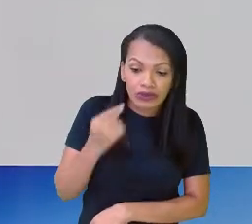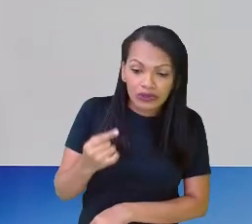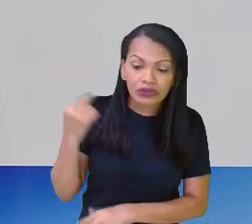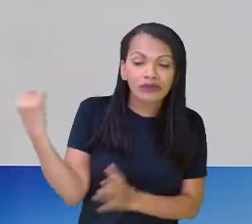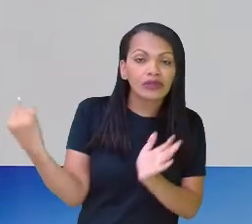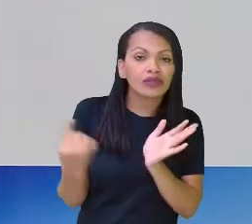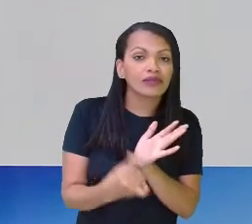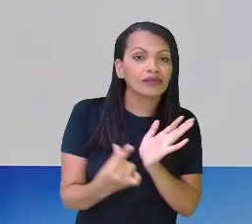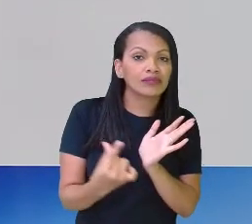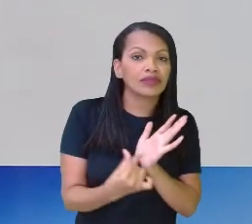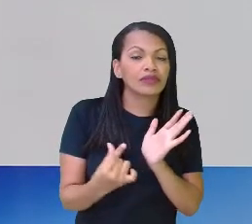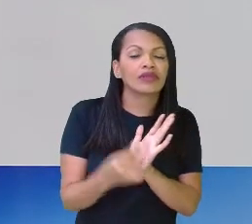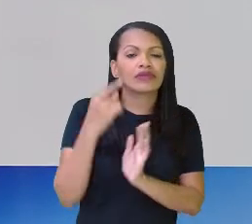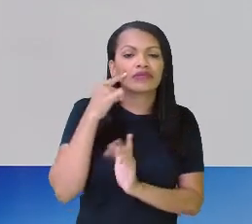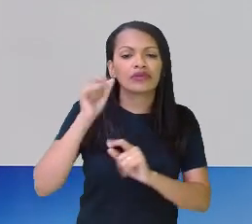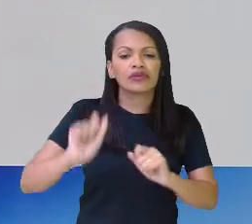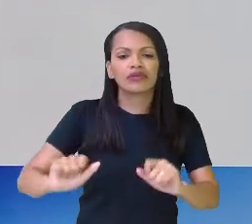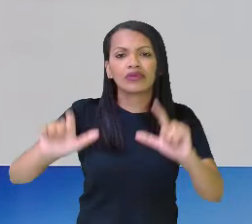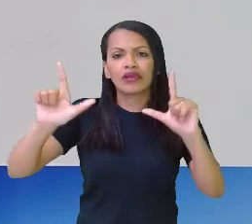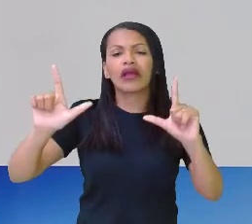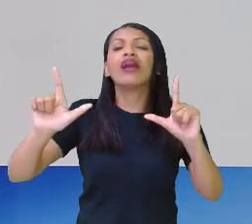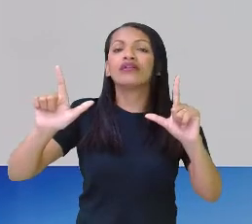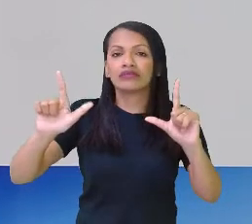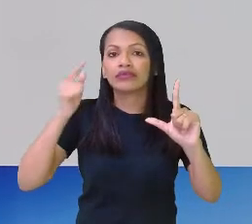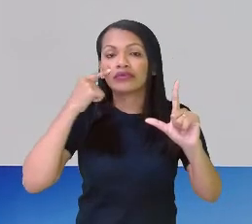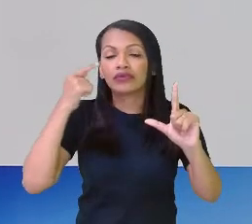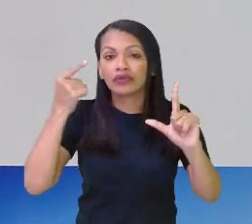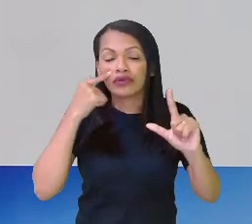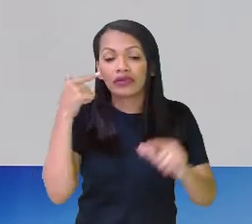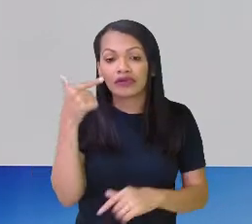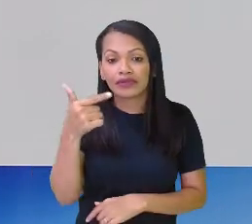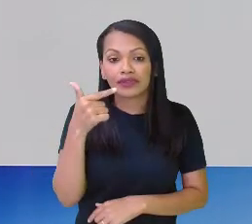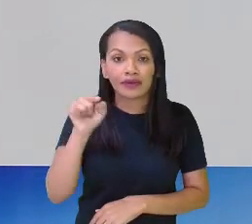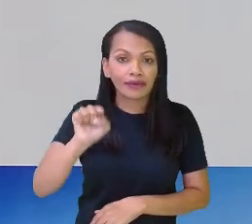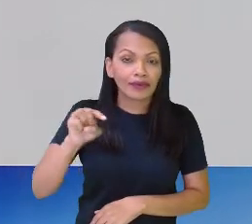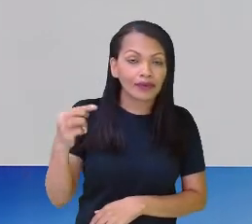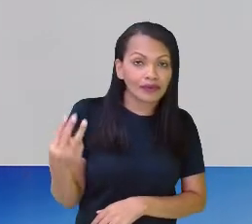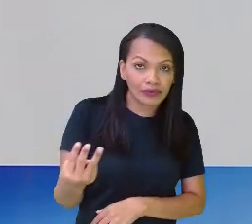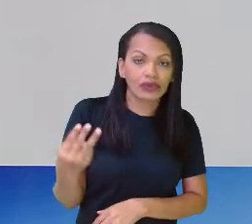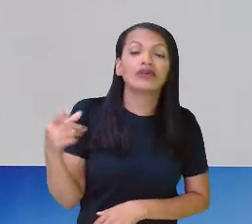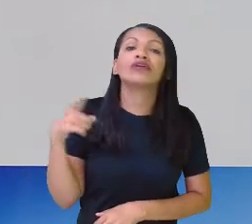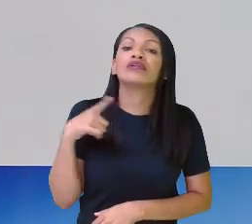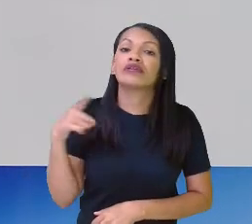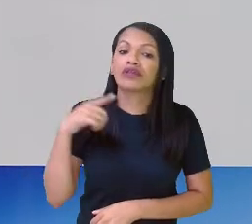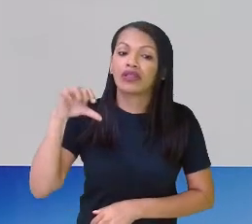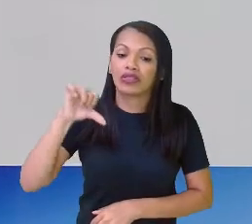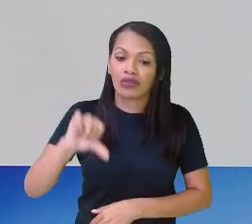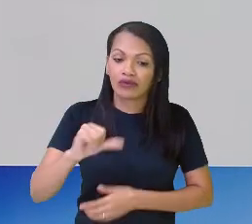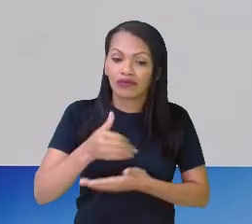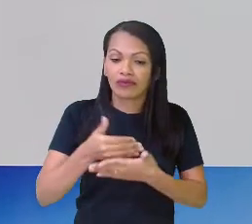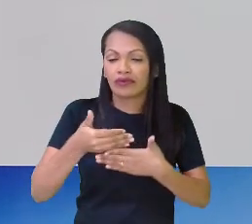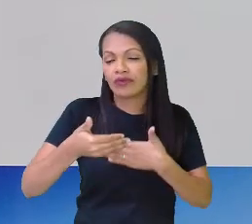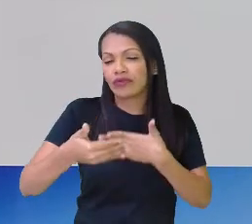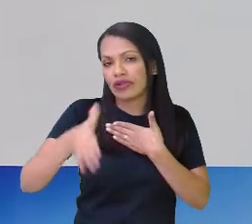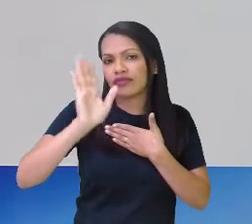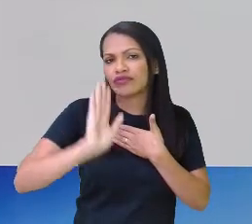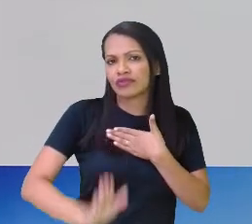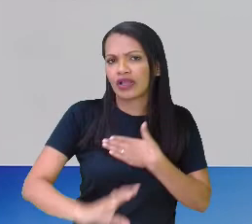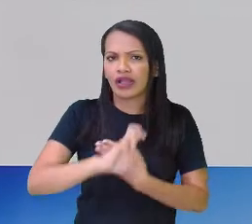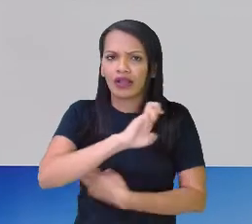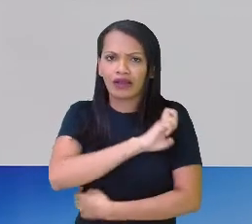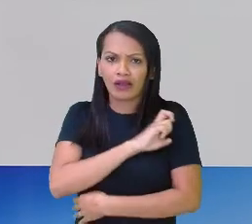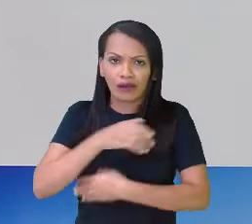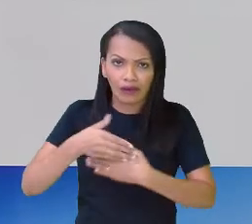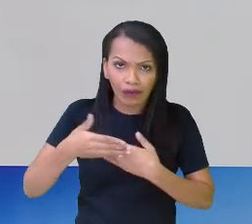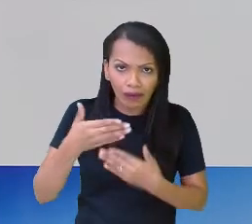aplicativo, liga a TV, coloca no canal 22.3, que a partir das 9 horas, o quinto ano já está a